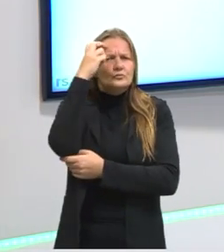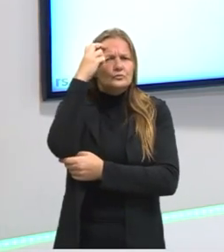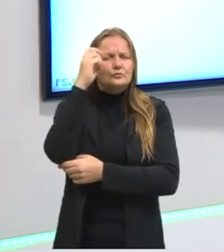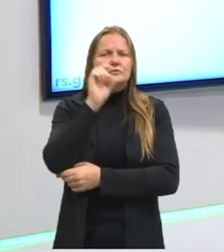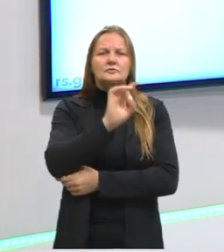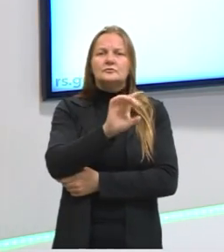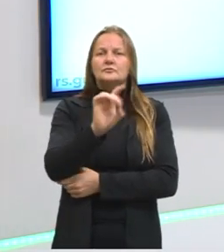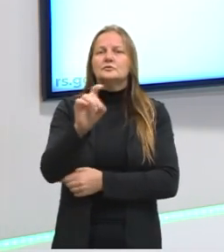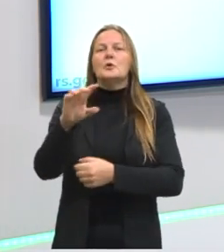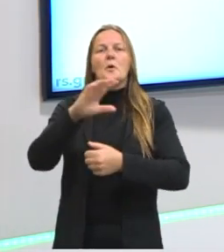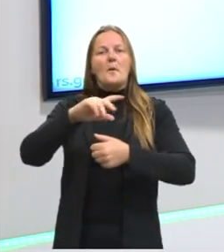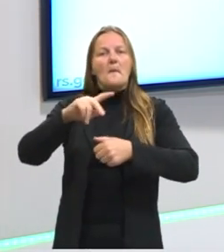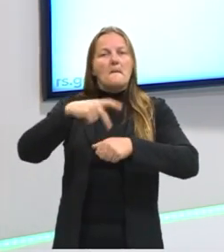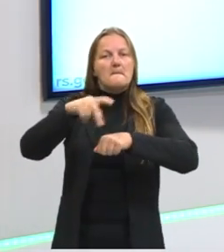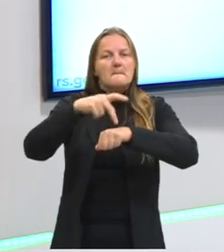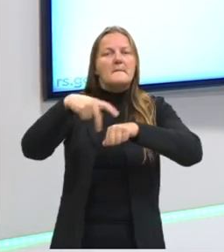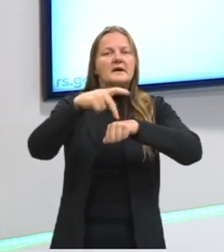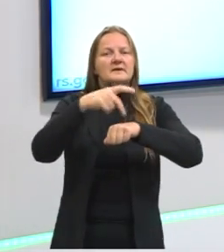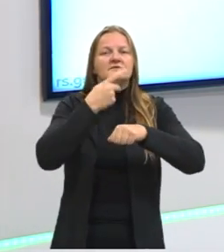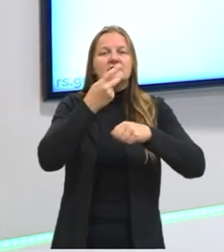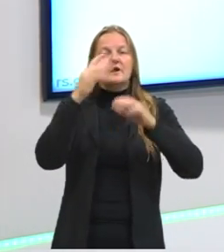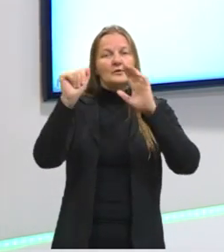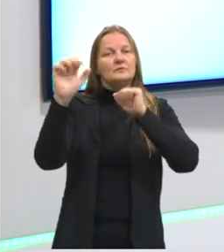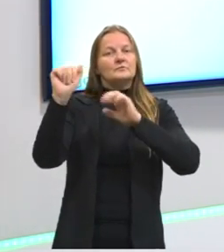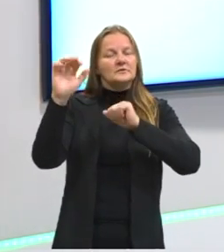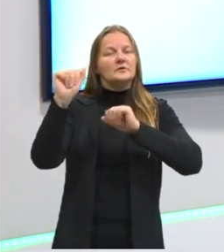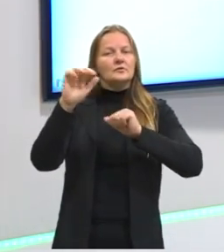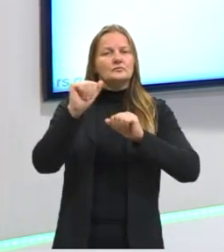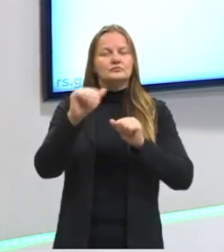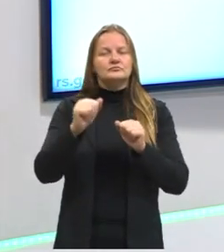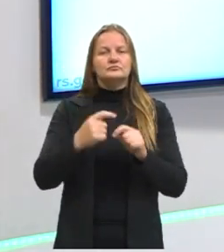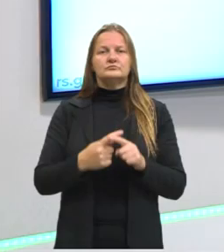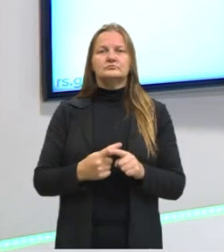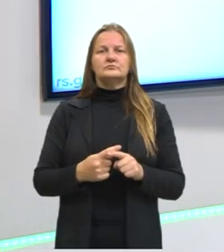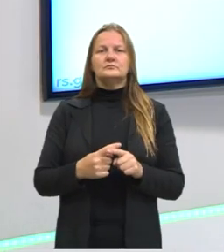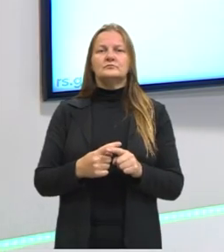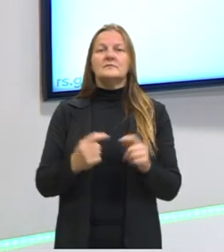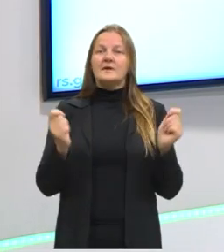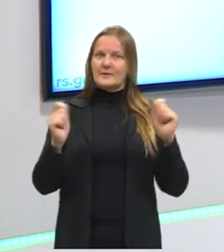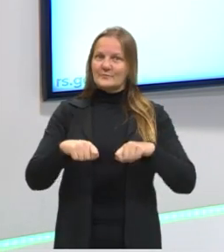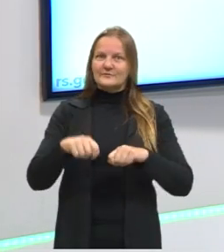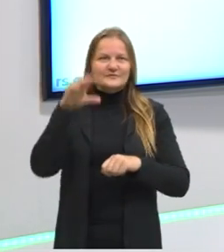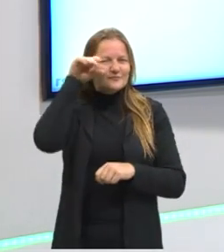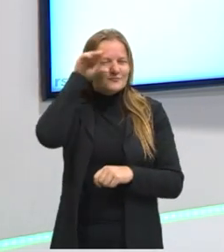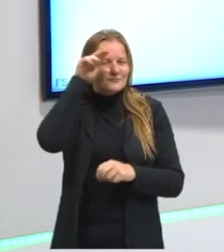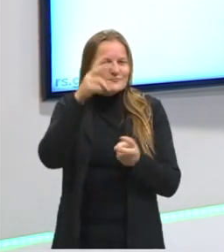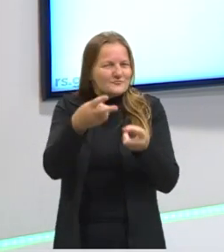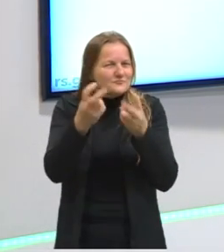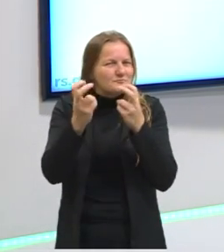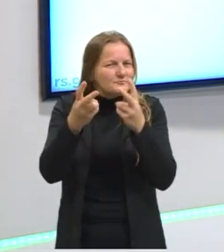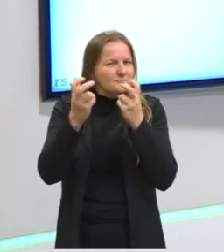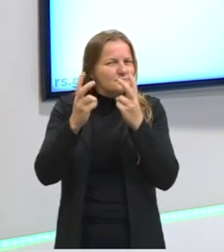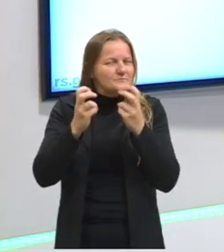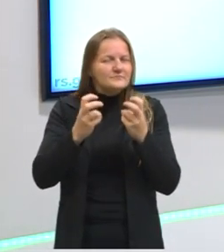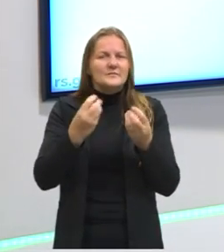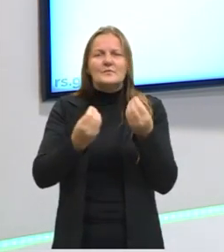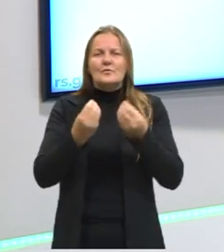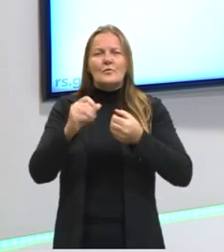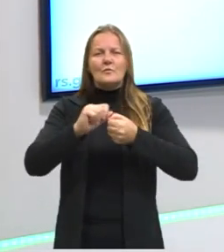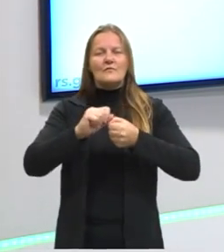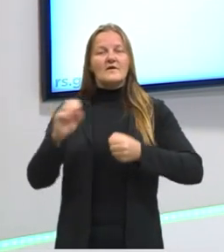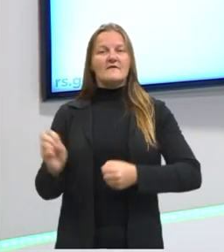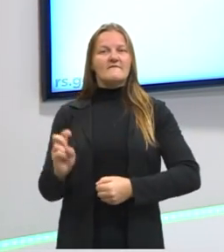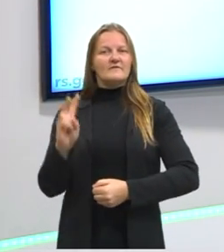dos países hispanohablantes. Então, nós podemos perceber, gente, que como é que nós vamos